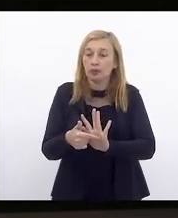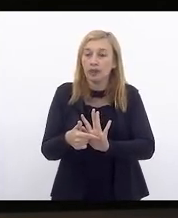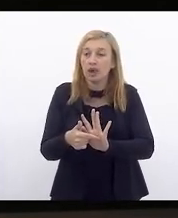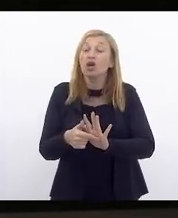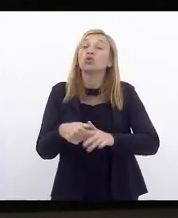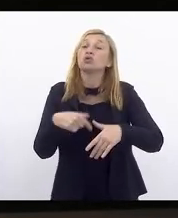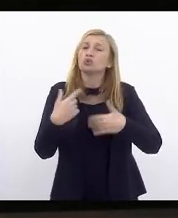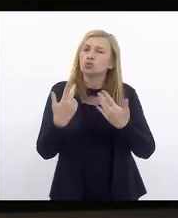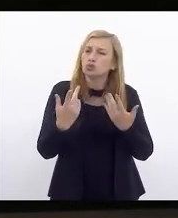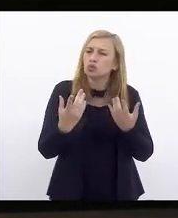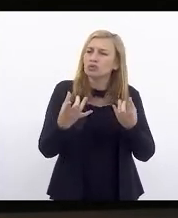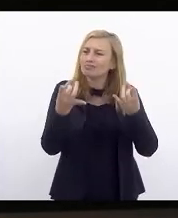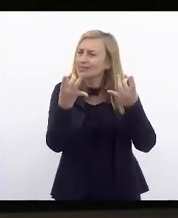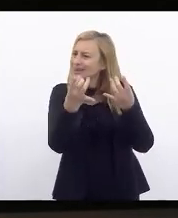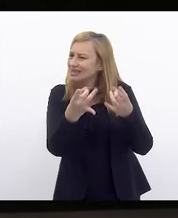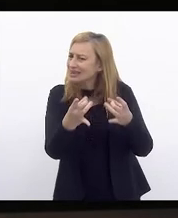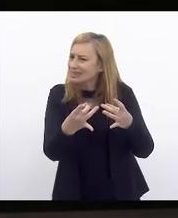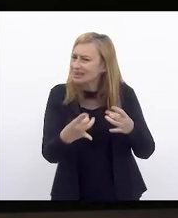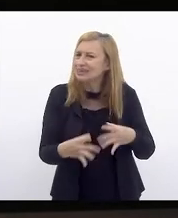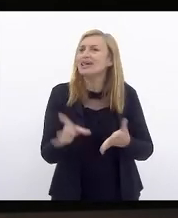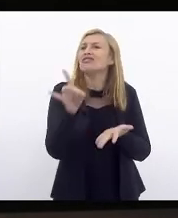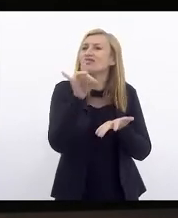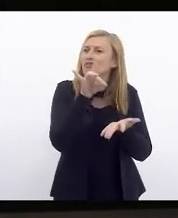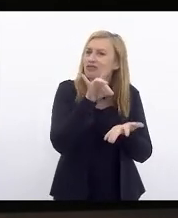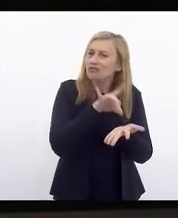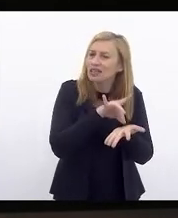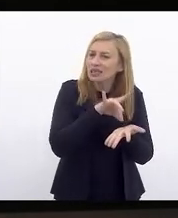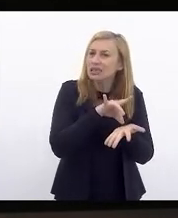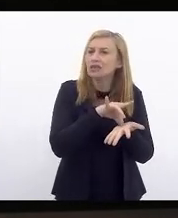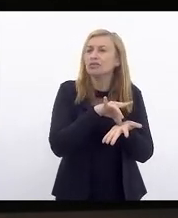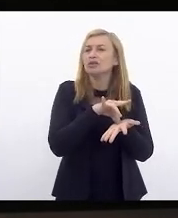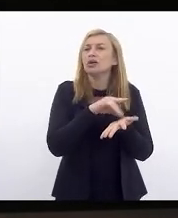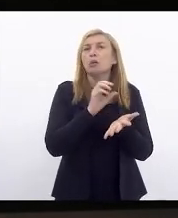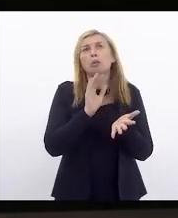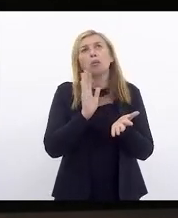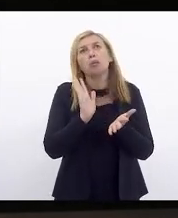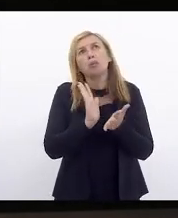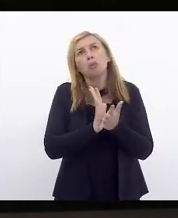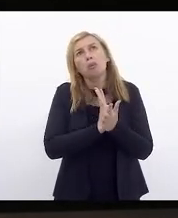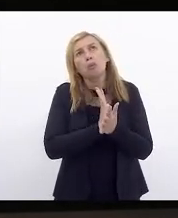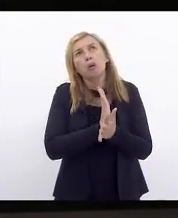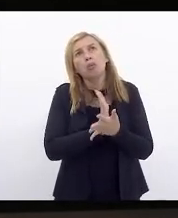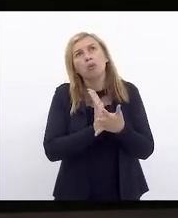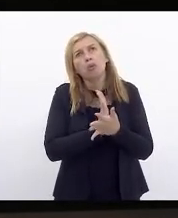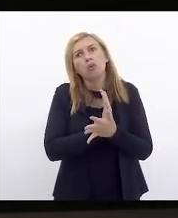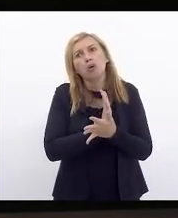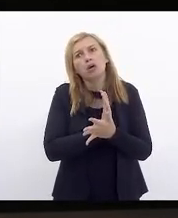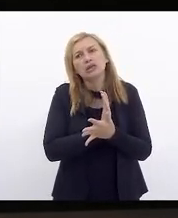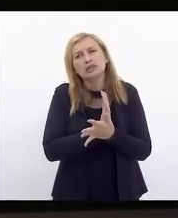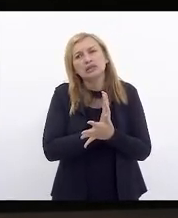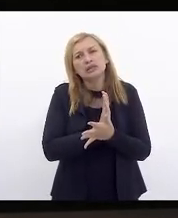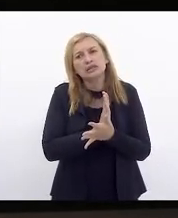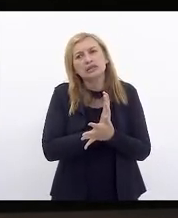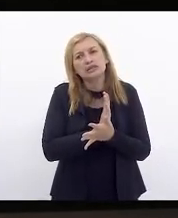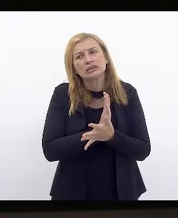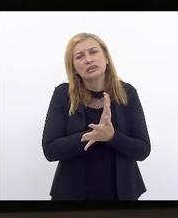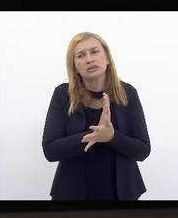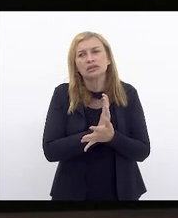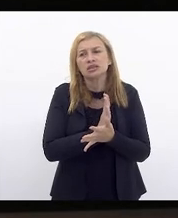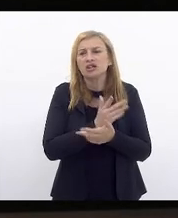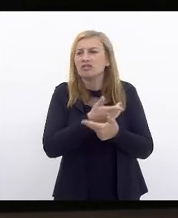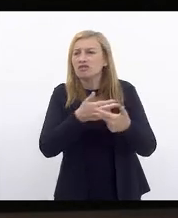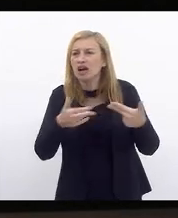muita propriedade, realmente talvez sem questionamentos